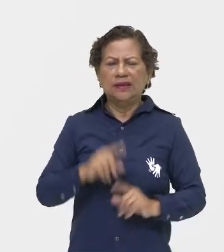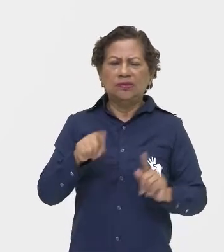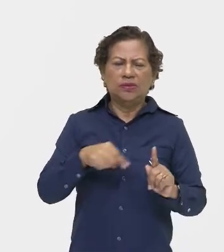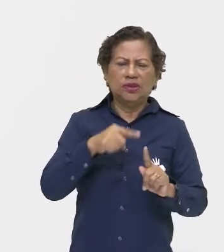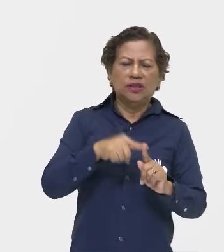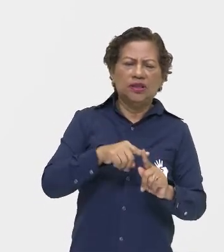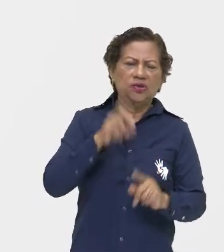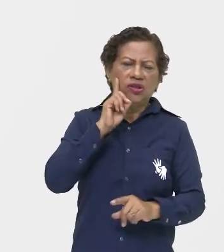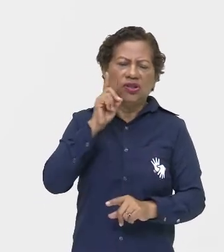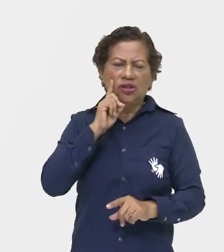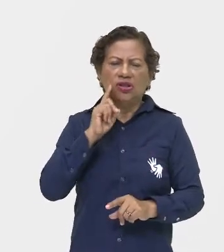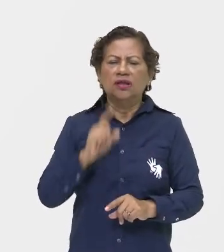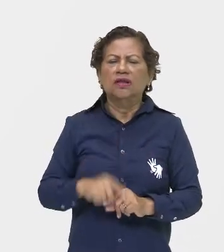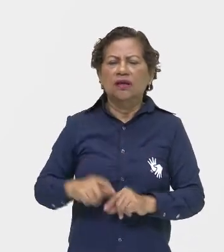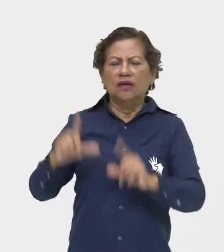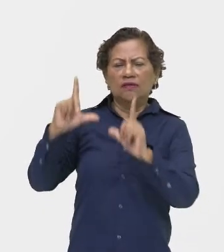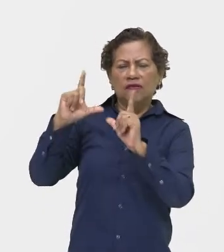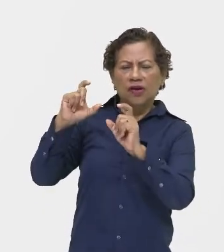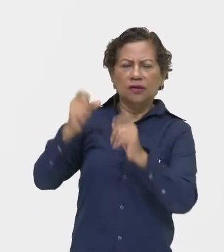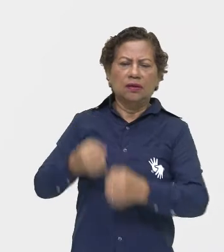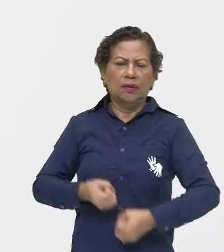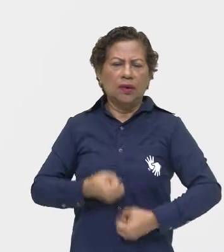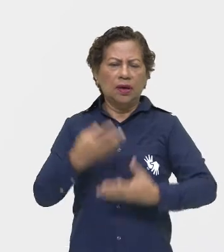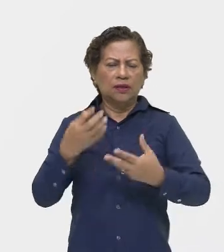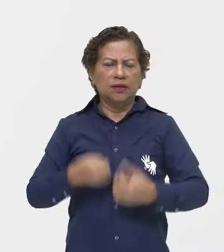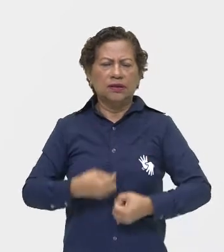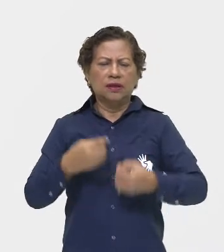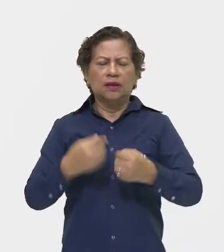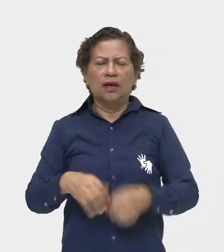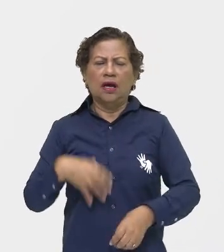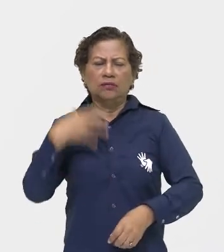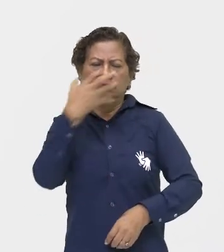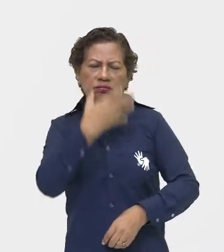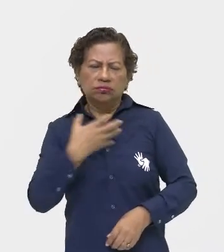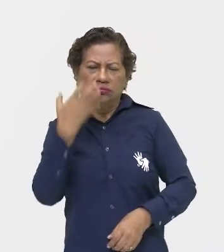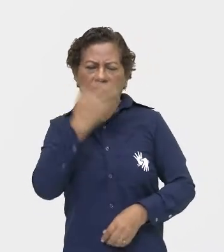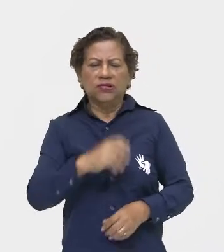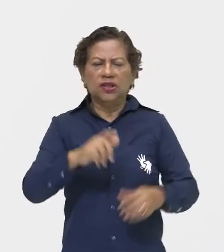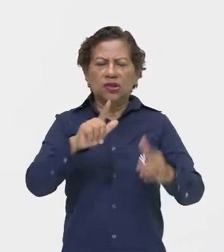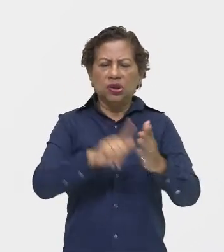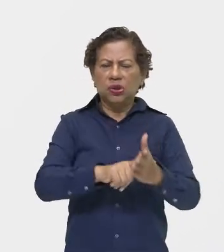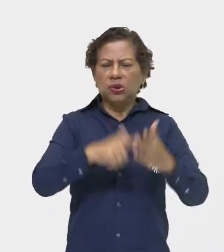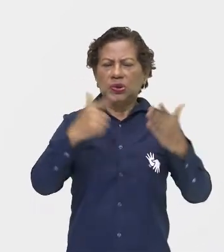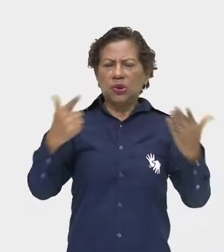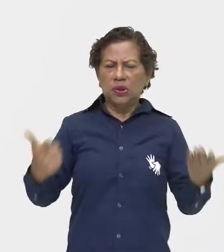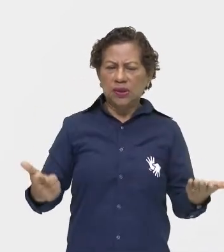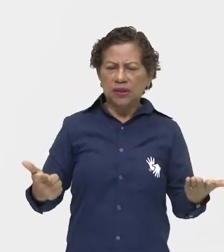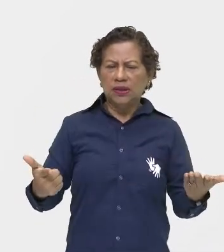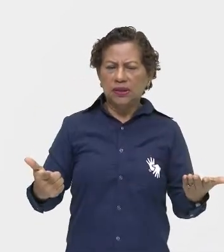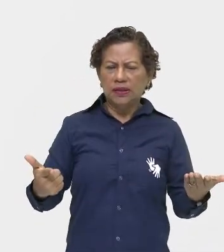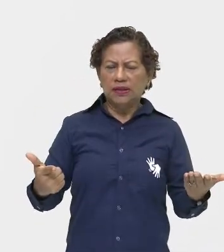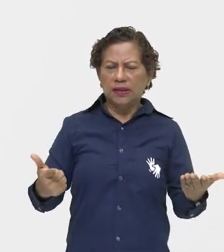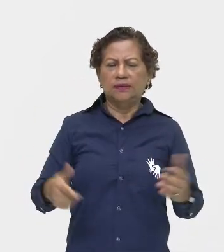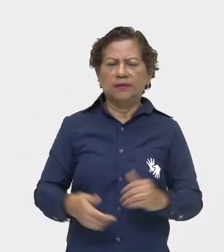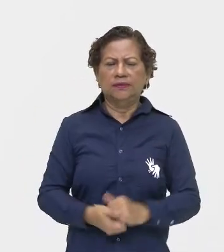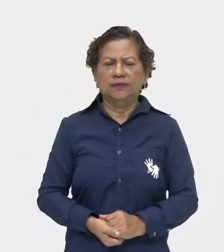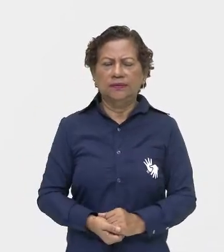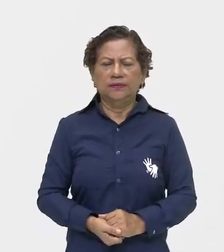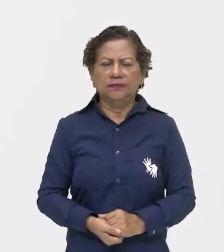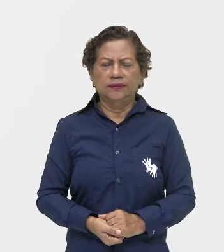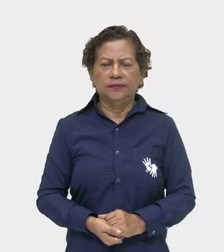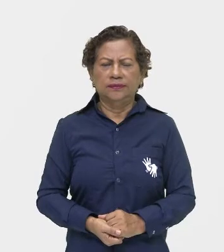jornais e etc. na composição das obras de artes plásticas. Continuando.